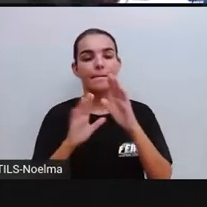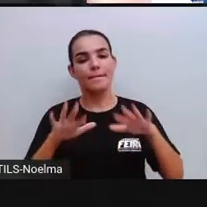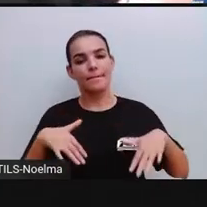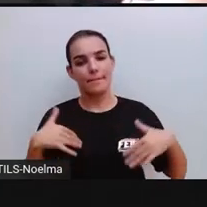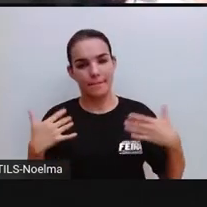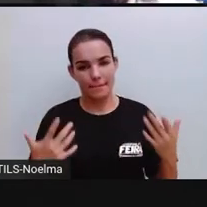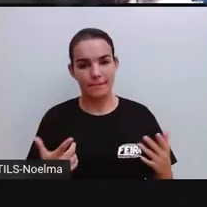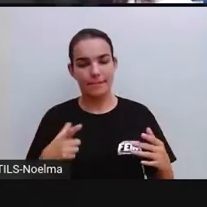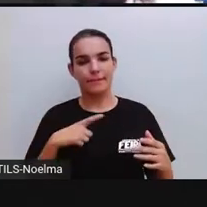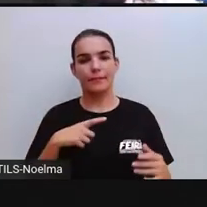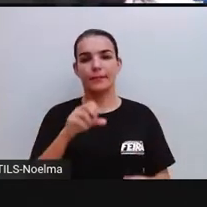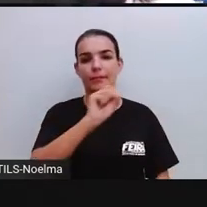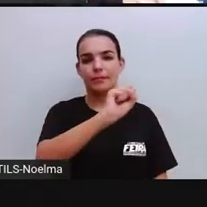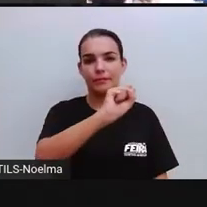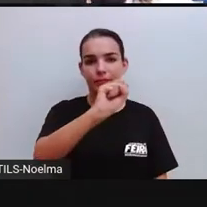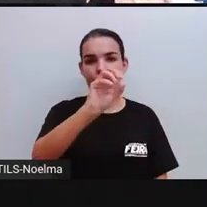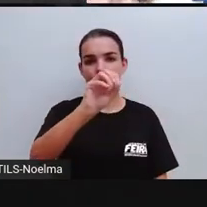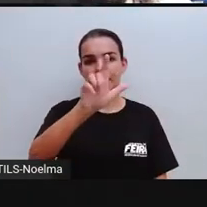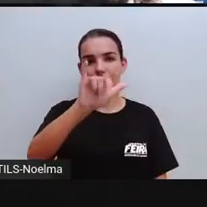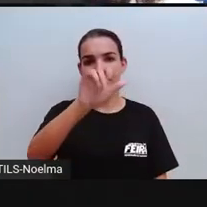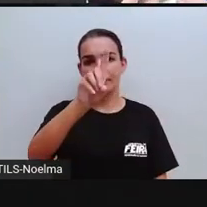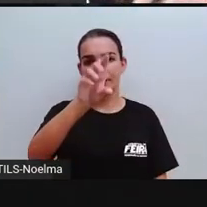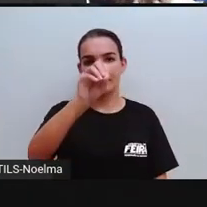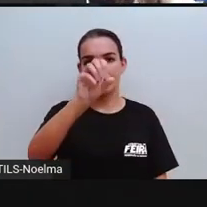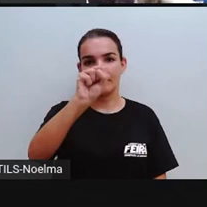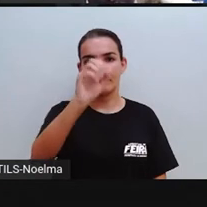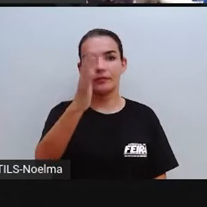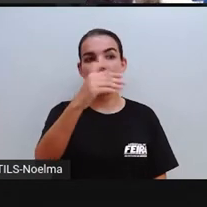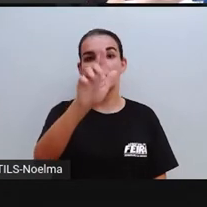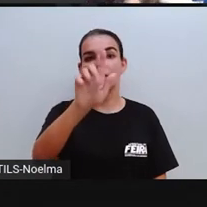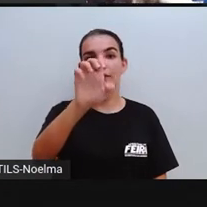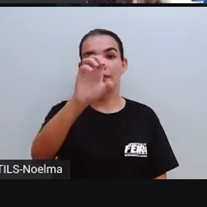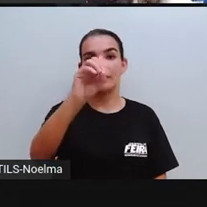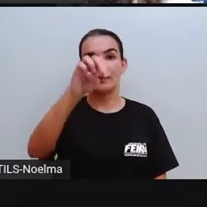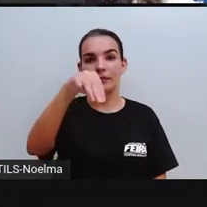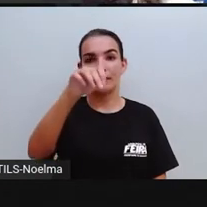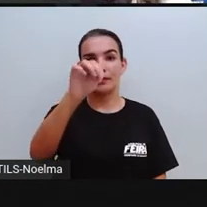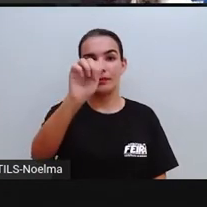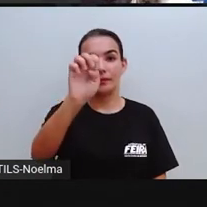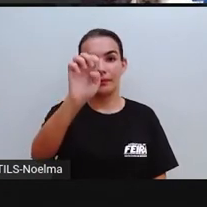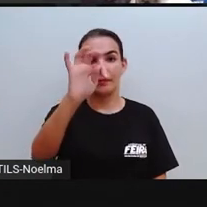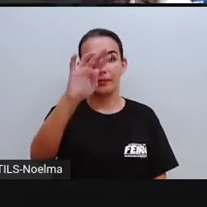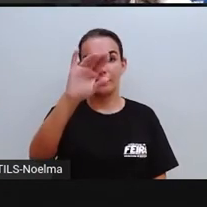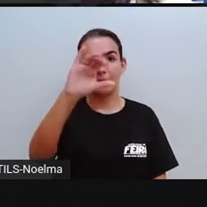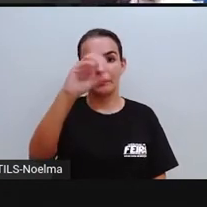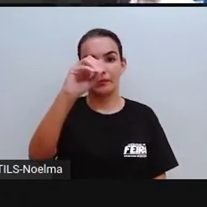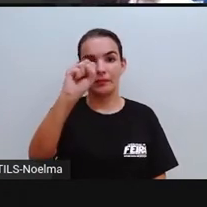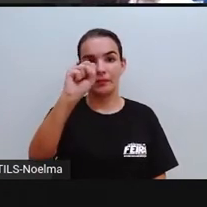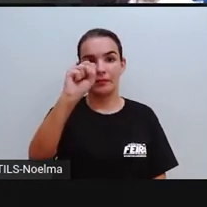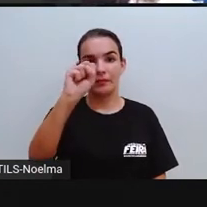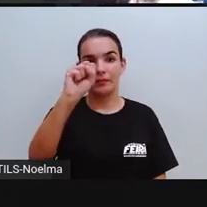Então, por isso, elas são chamadas de sólidos geométricos, tá bom?